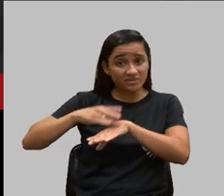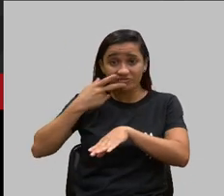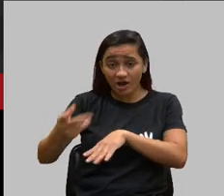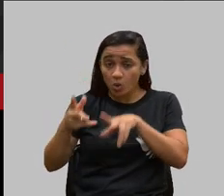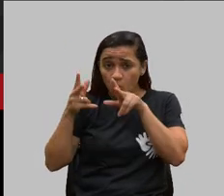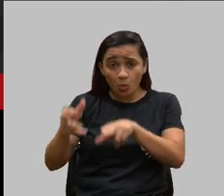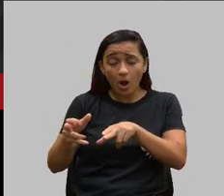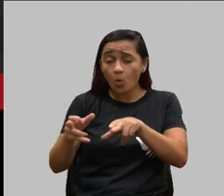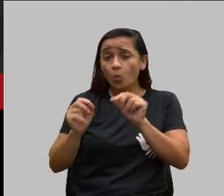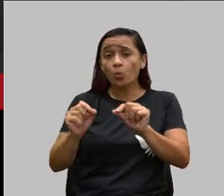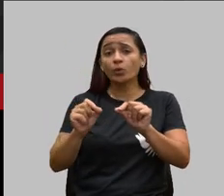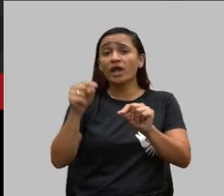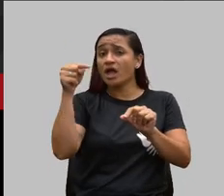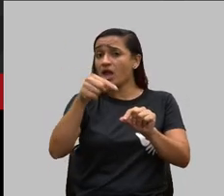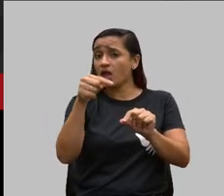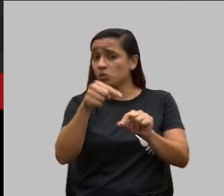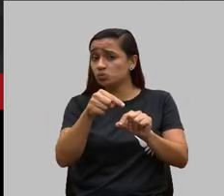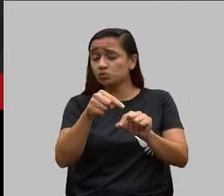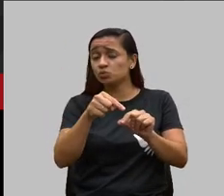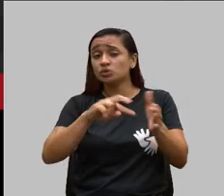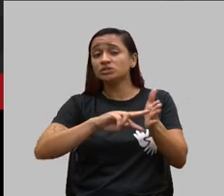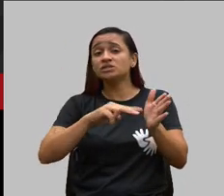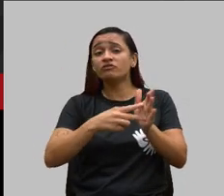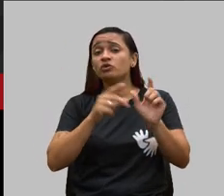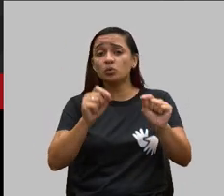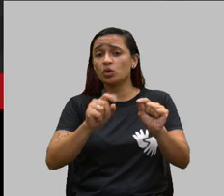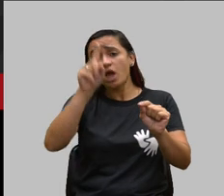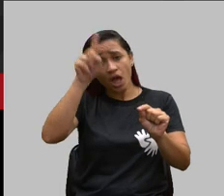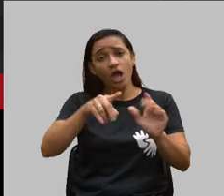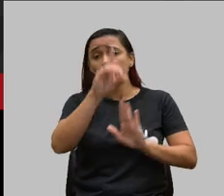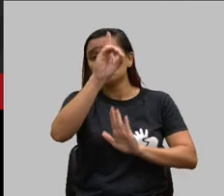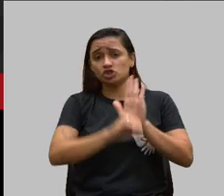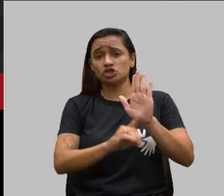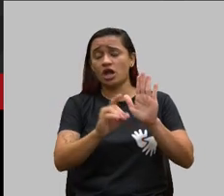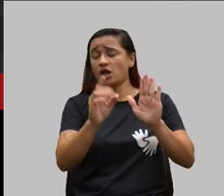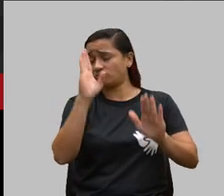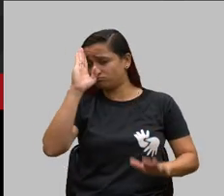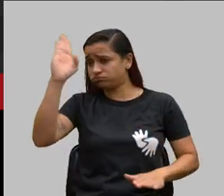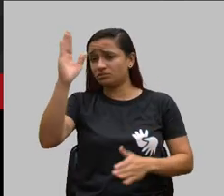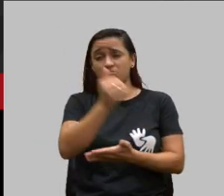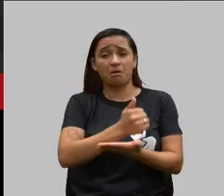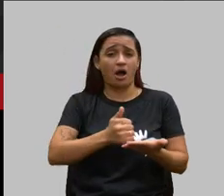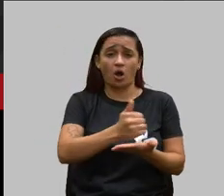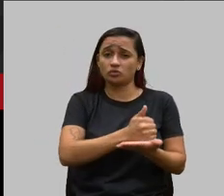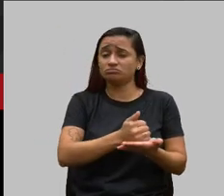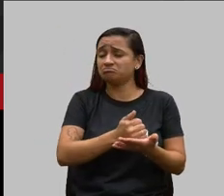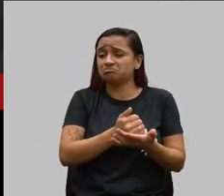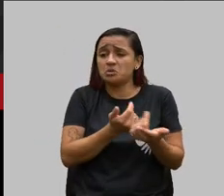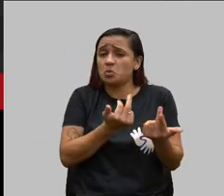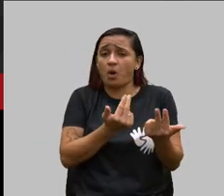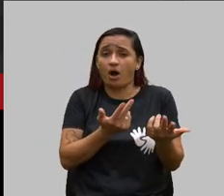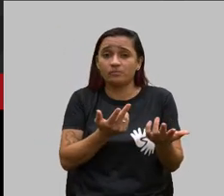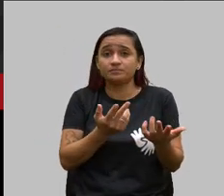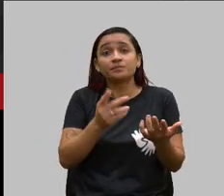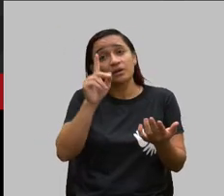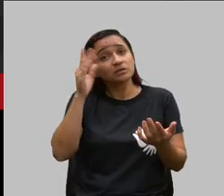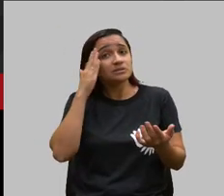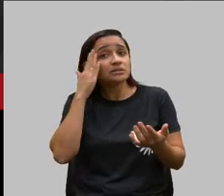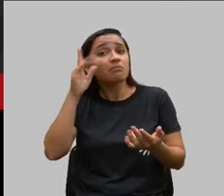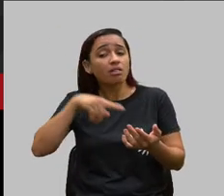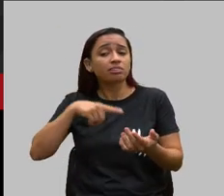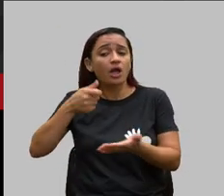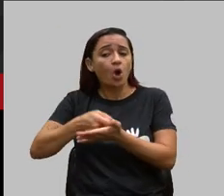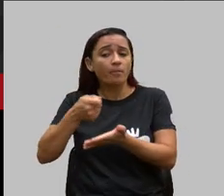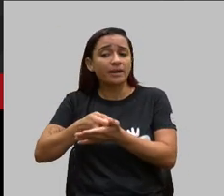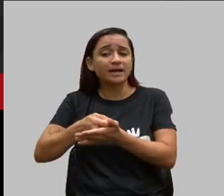o caráter de direito fundamental muito embora sendo utilizado através de uma atividade econômica a gente está